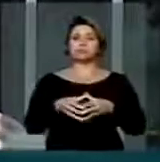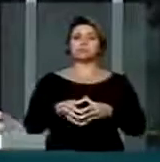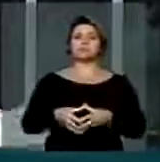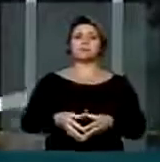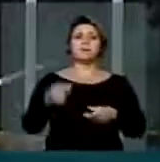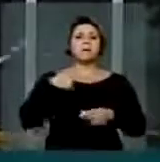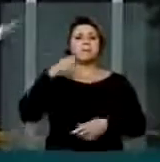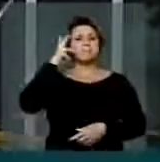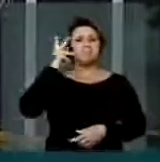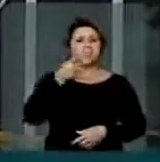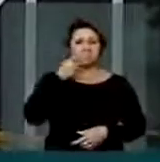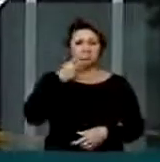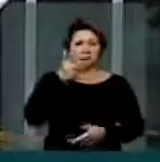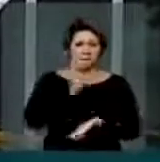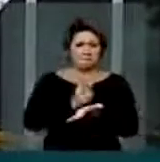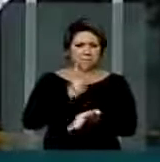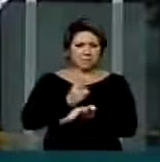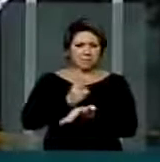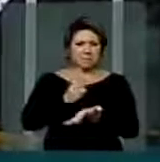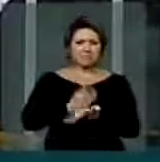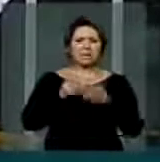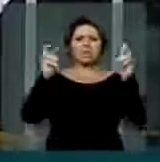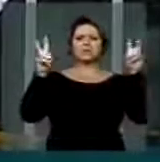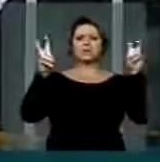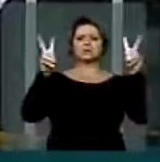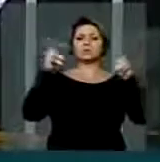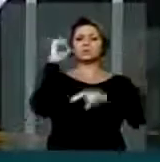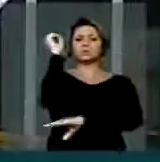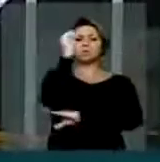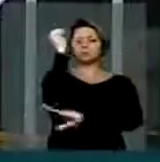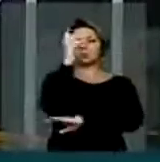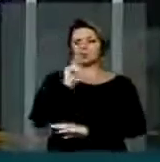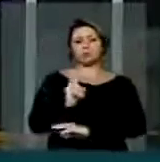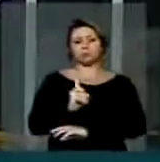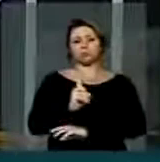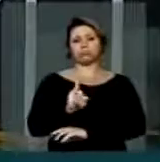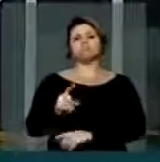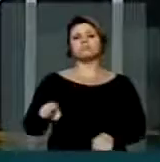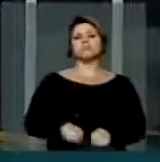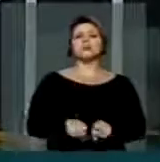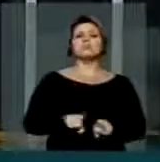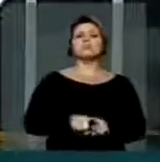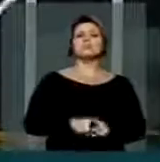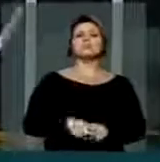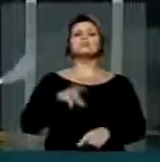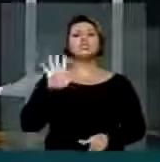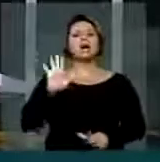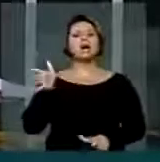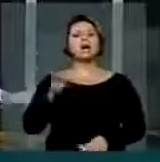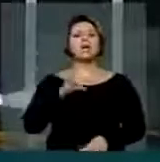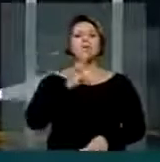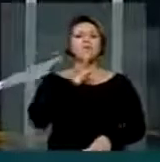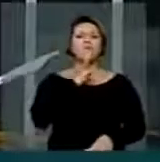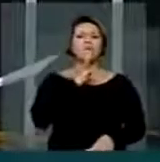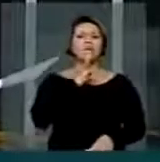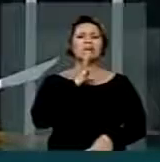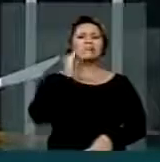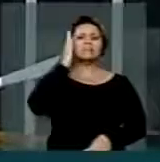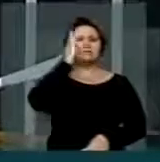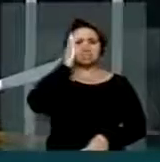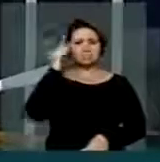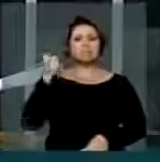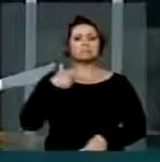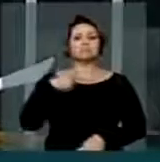não é para falar dessa tragédia que eu tenho certeza é um episódio que todos nós brasileiros temos que